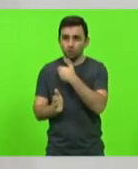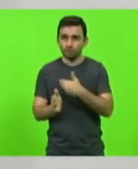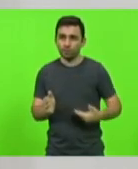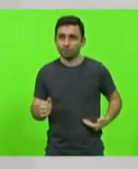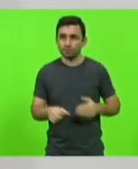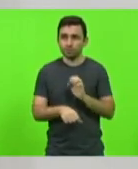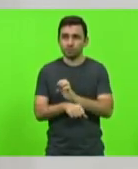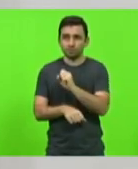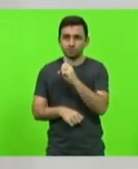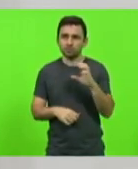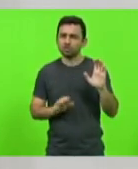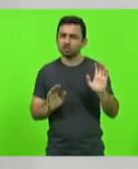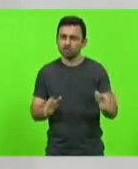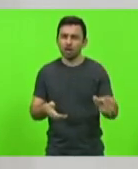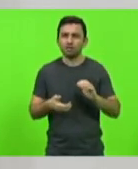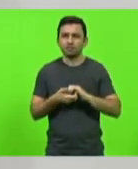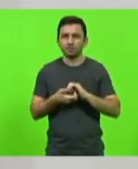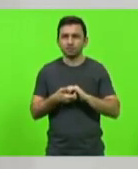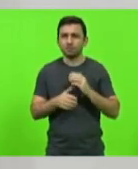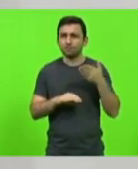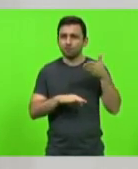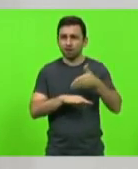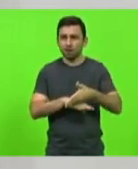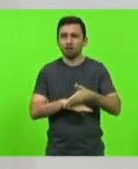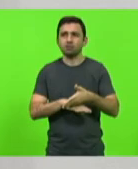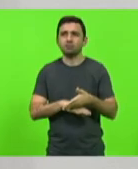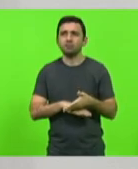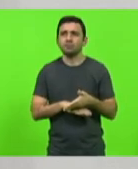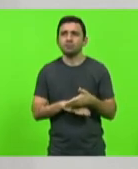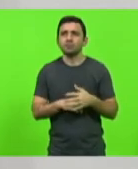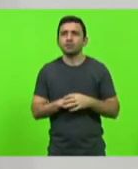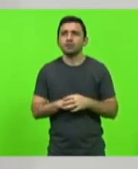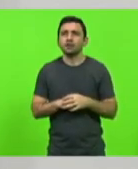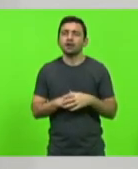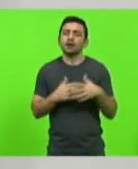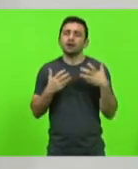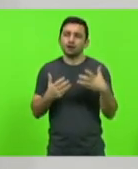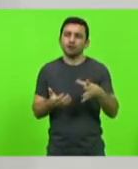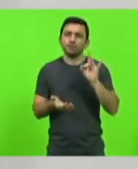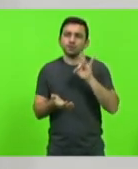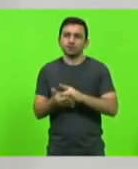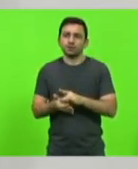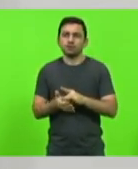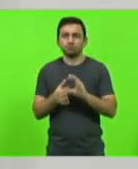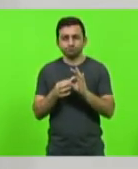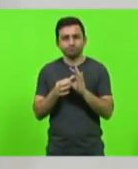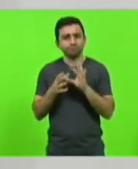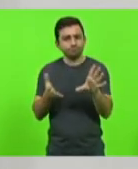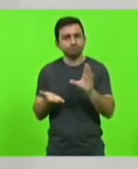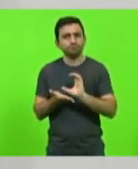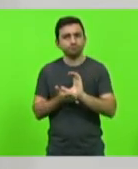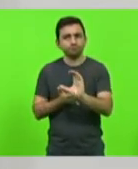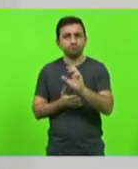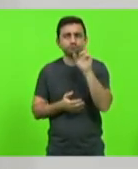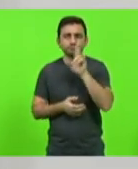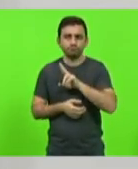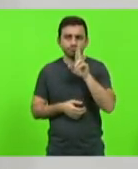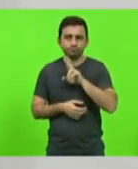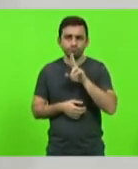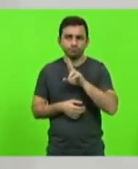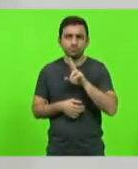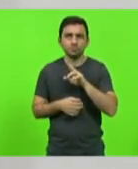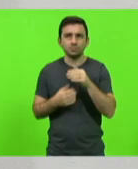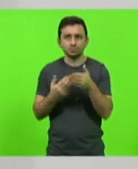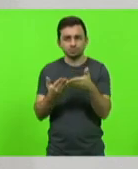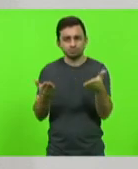com a defesa civil regional do Xancherê atuando, mas que possa realizar a liberação de recursos de forma emergencial para este